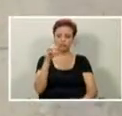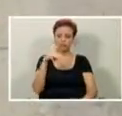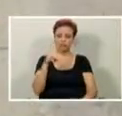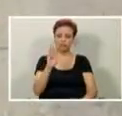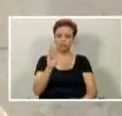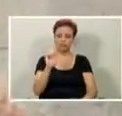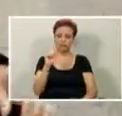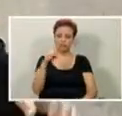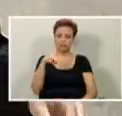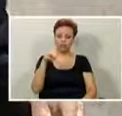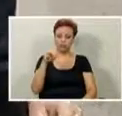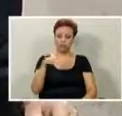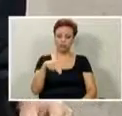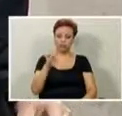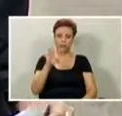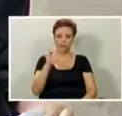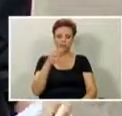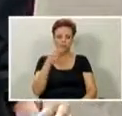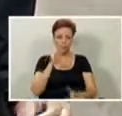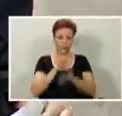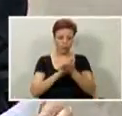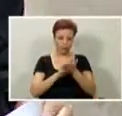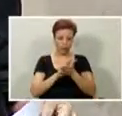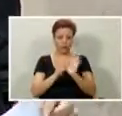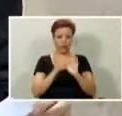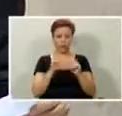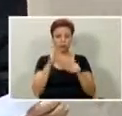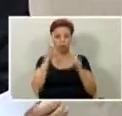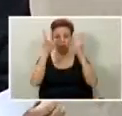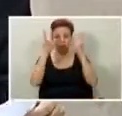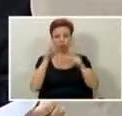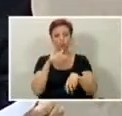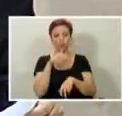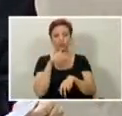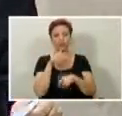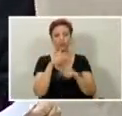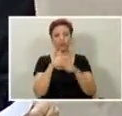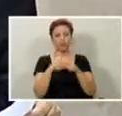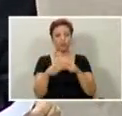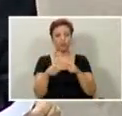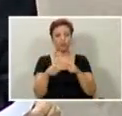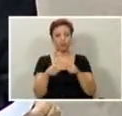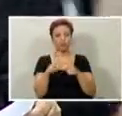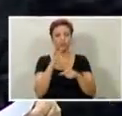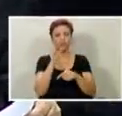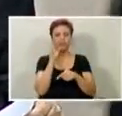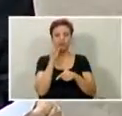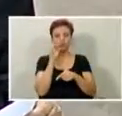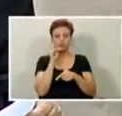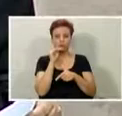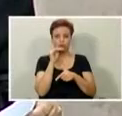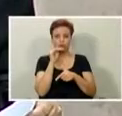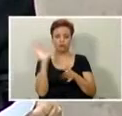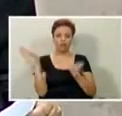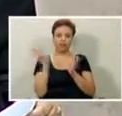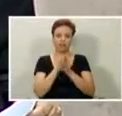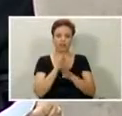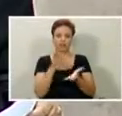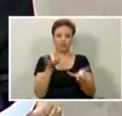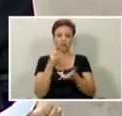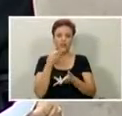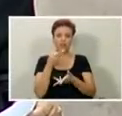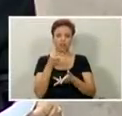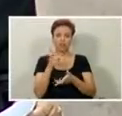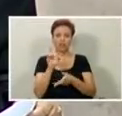fiz isso e já estava em uma... A questão dos funcionários. Até agora, as pessoas vêm aqui e falam simplesmente do